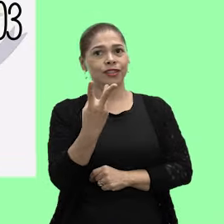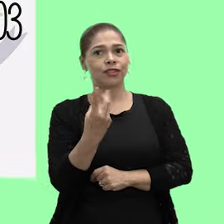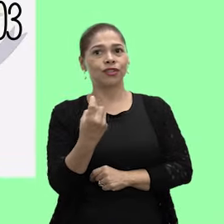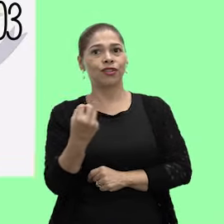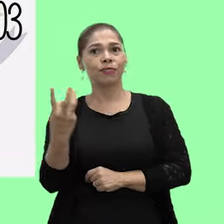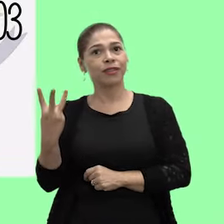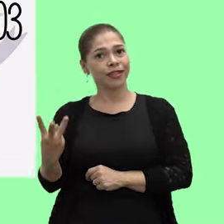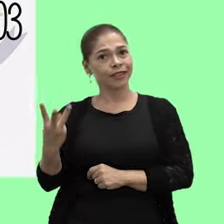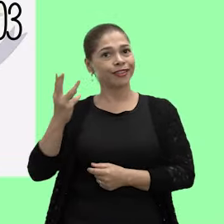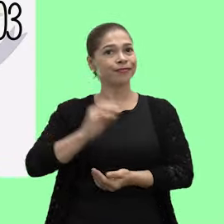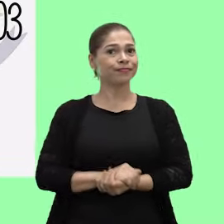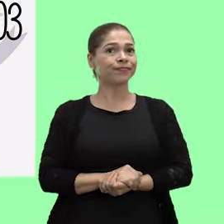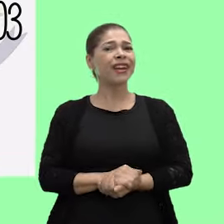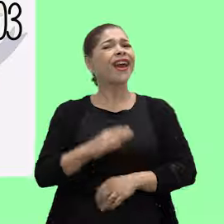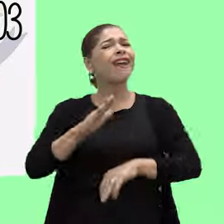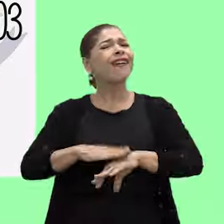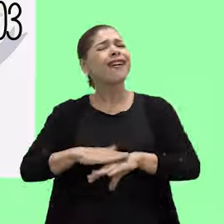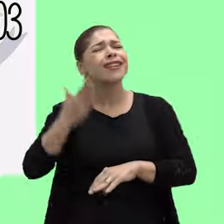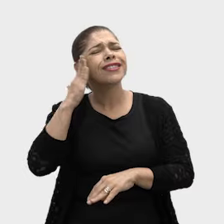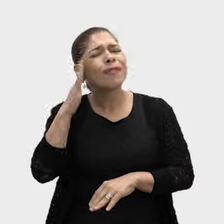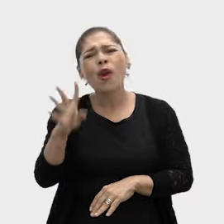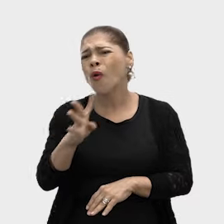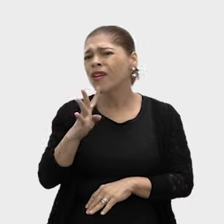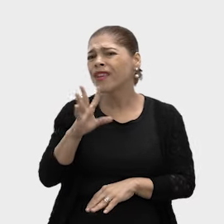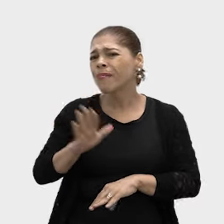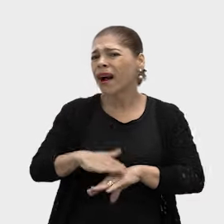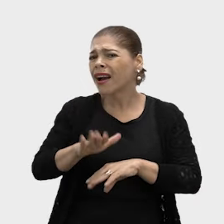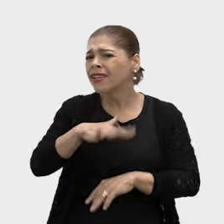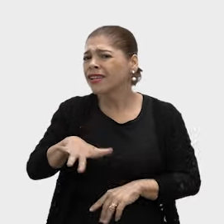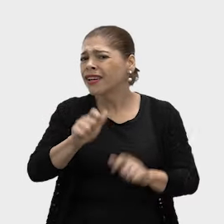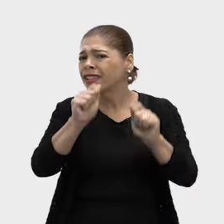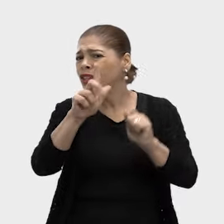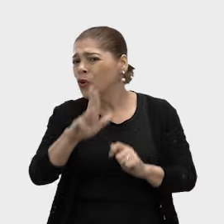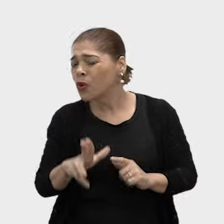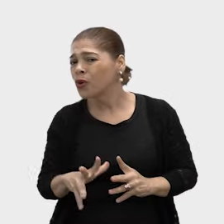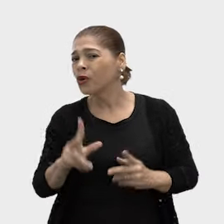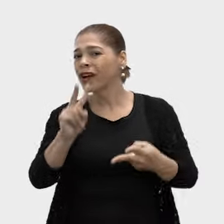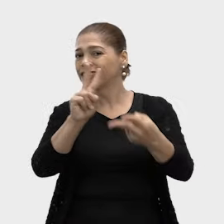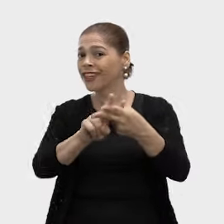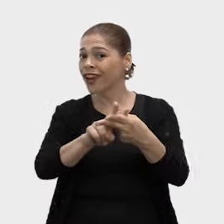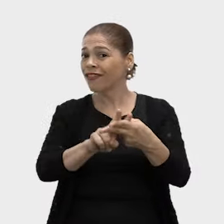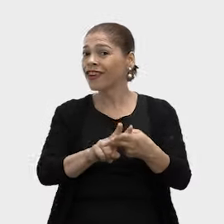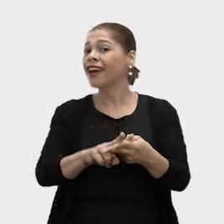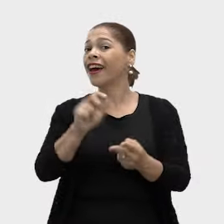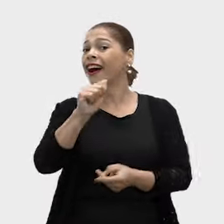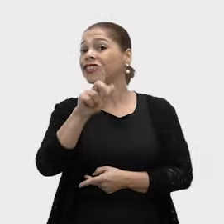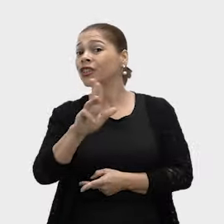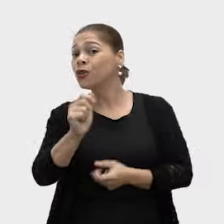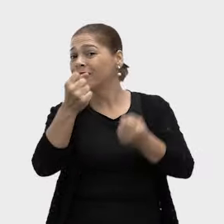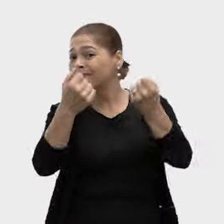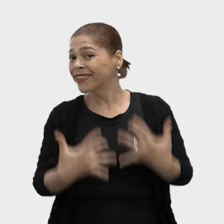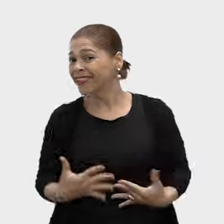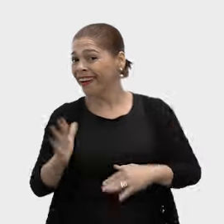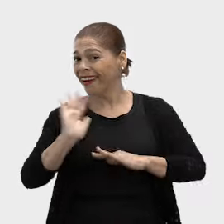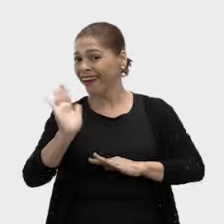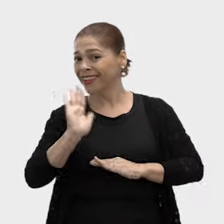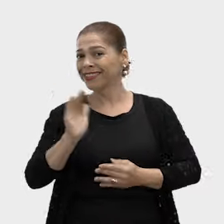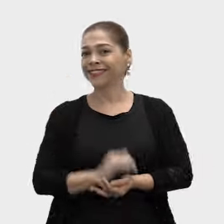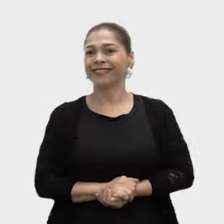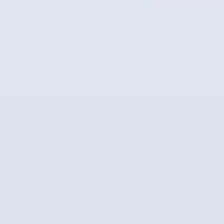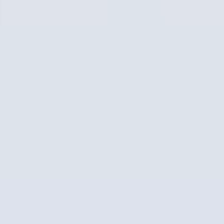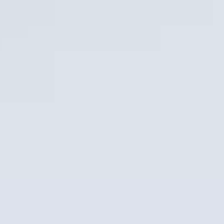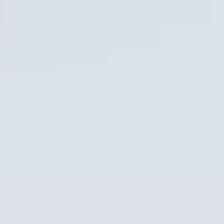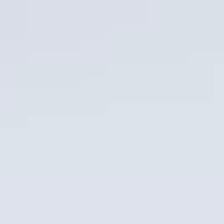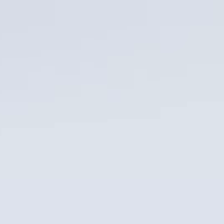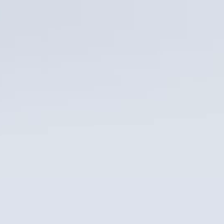116 de 2003. Quer saber mais sobre a AGU e o mundo jurídico? Hashtag AGU Explica. Até mais!